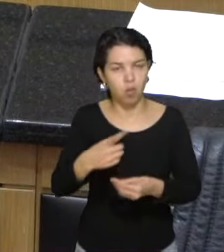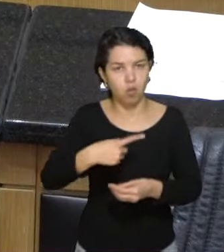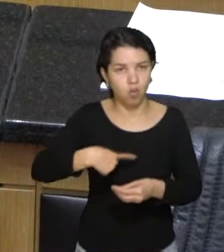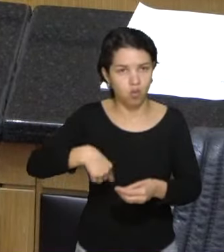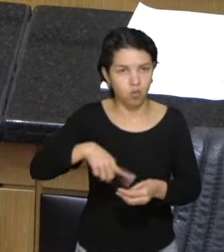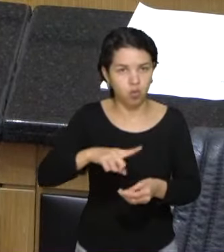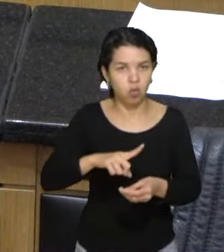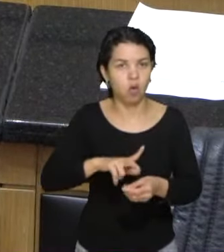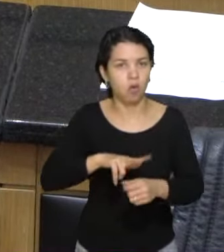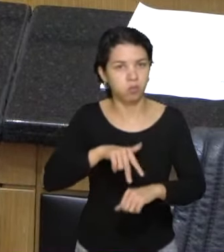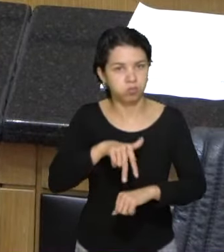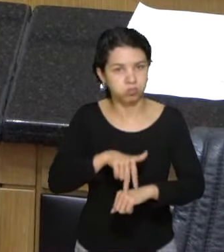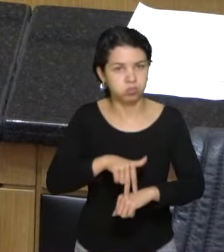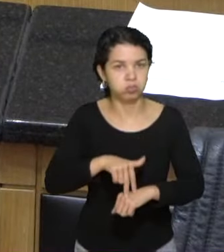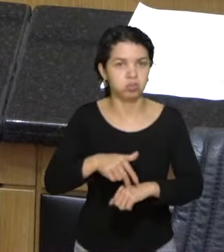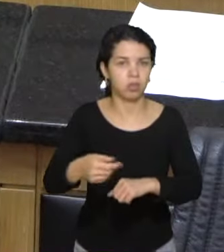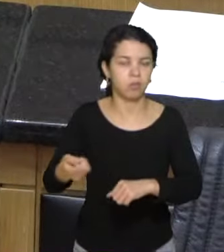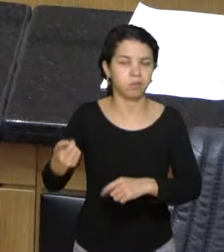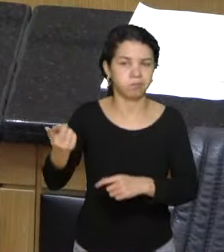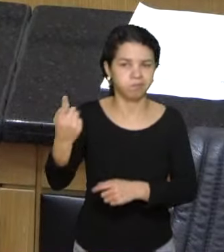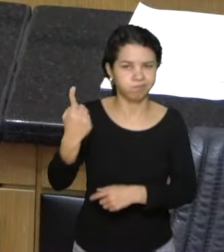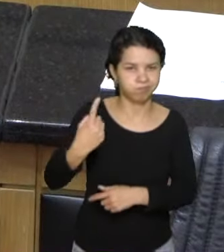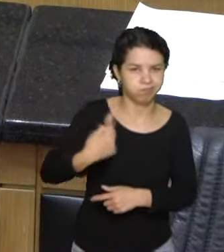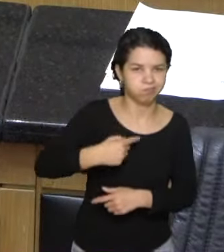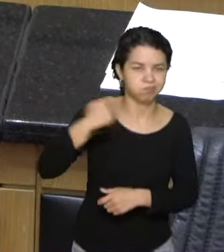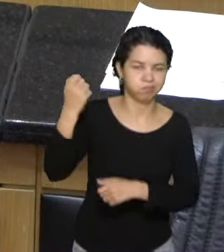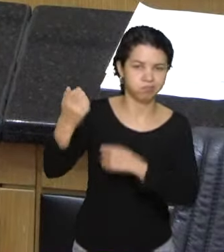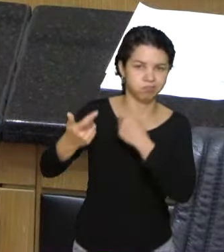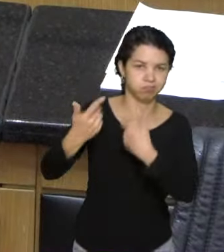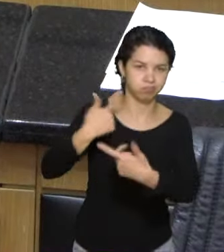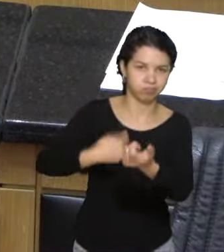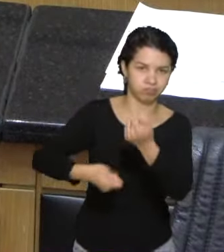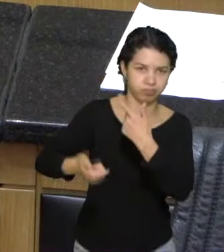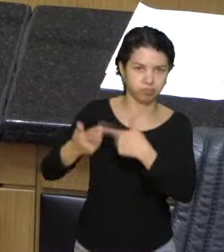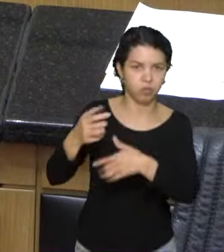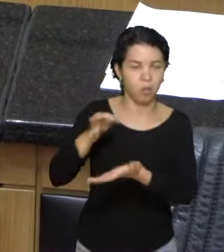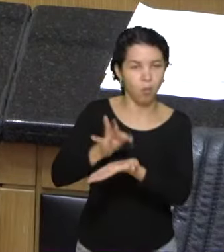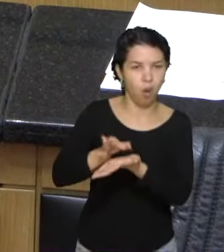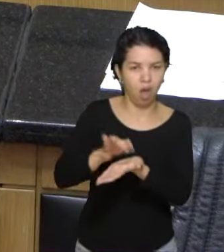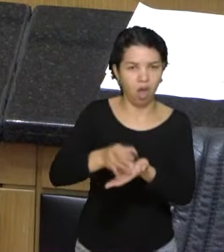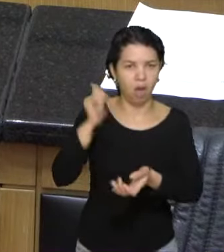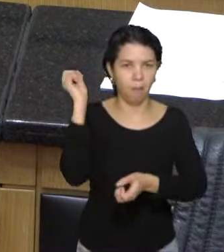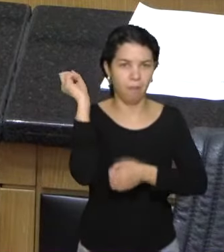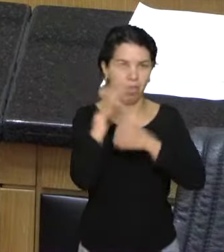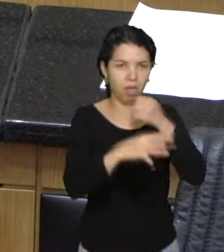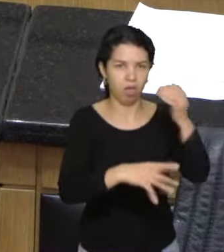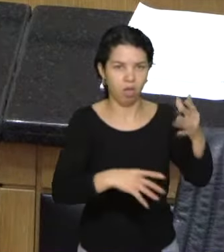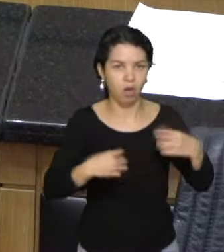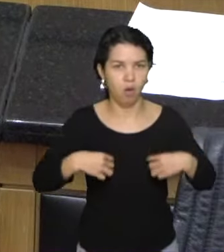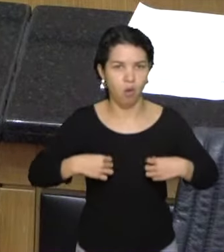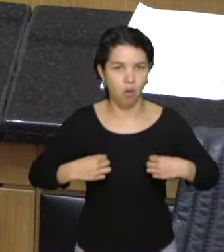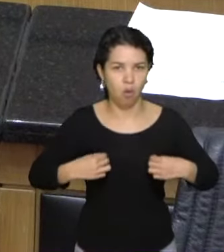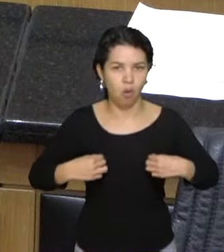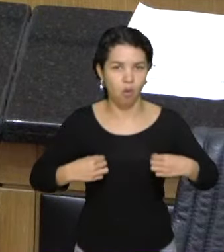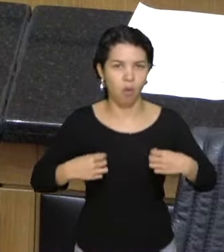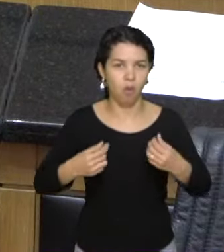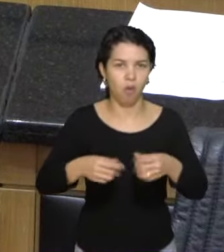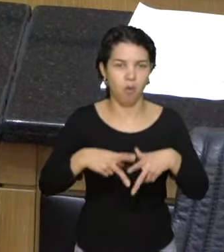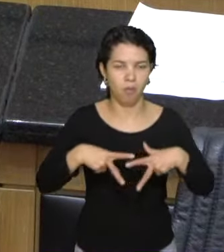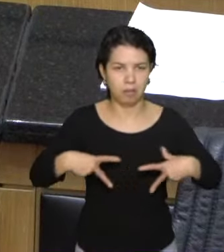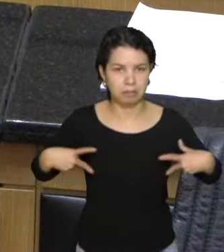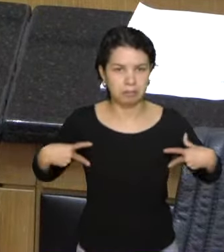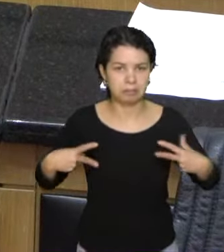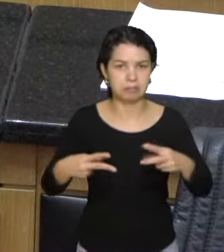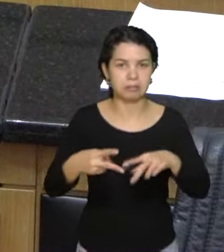fomos vaiados, jogaram moeda, jogaram roupa íntima, deputado Weber, sapato,